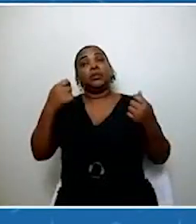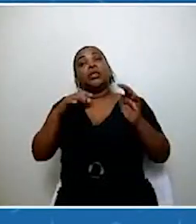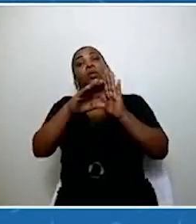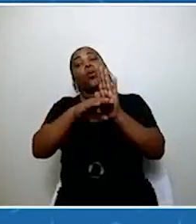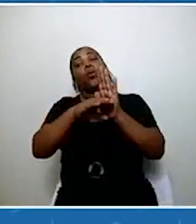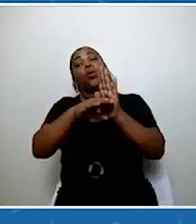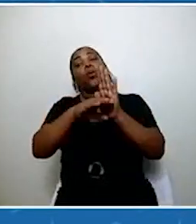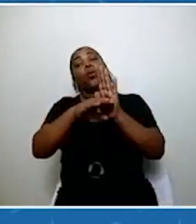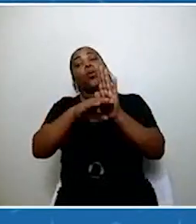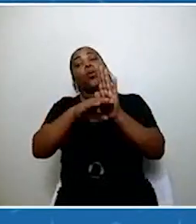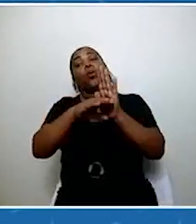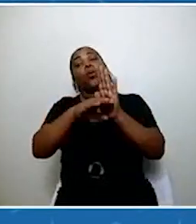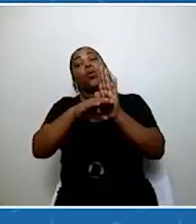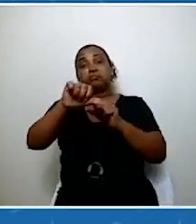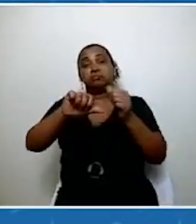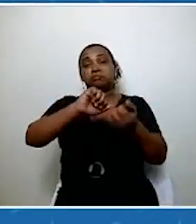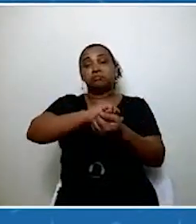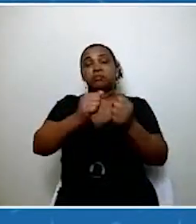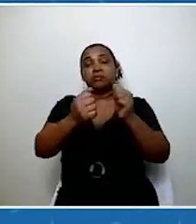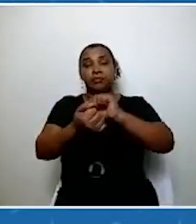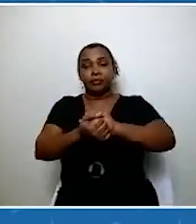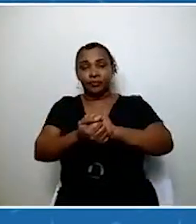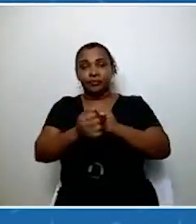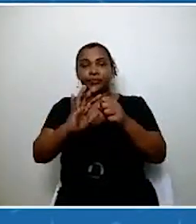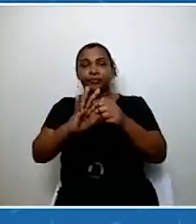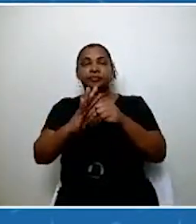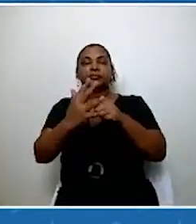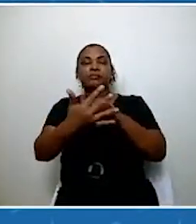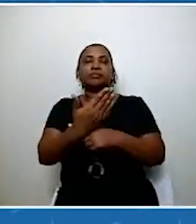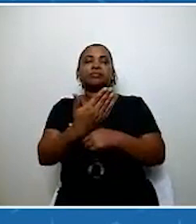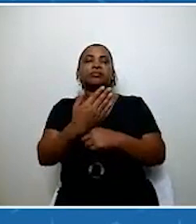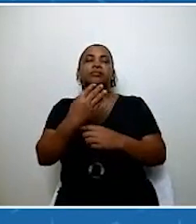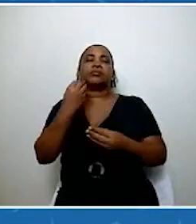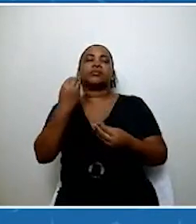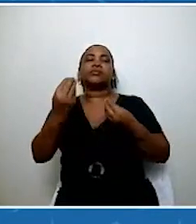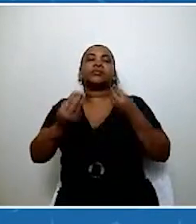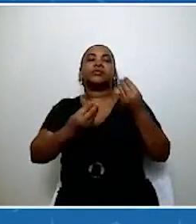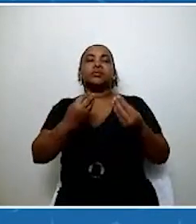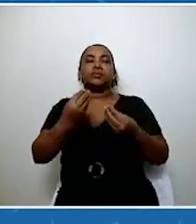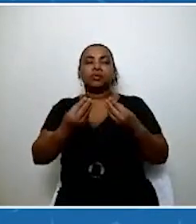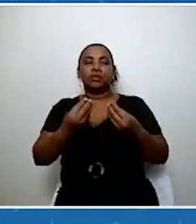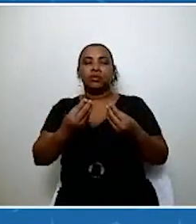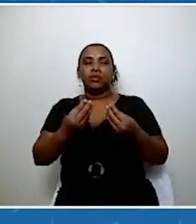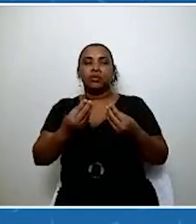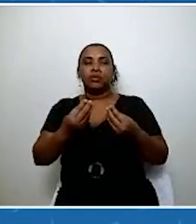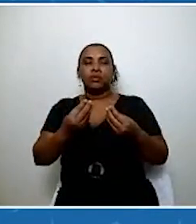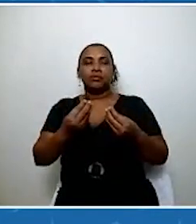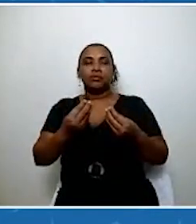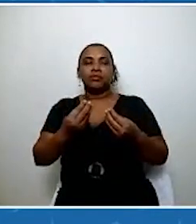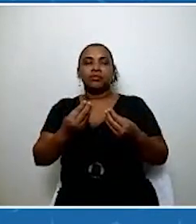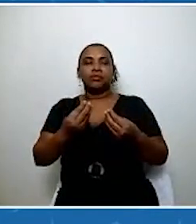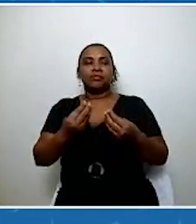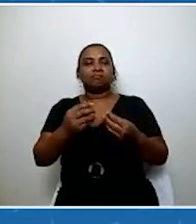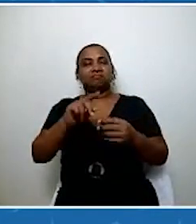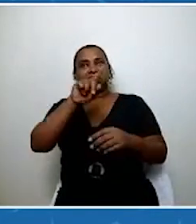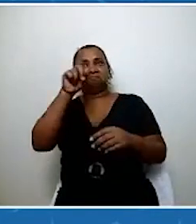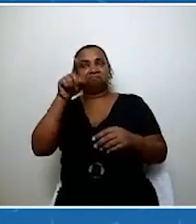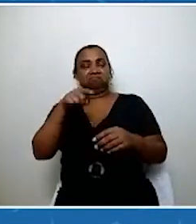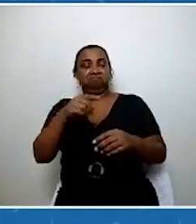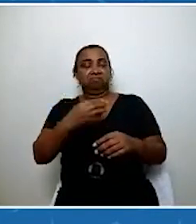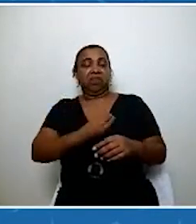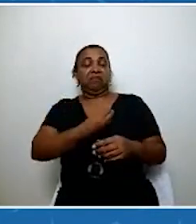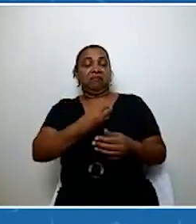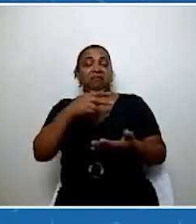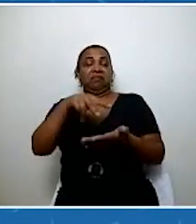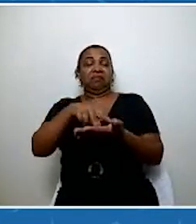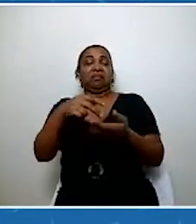trouxe, inclusive, o questionamento da necessidade da presença completa. Você conseguiu estabelecer sistemas